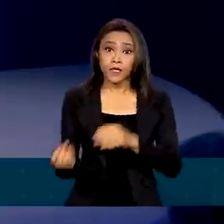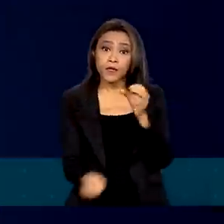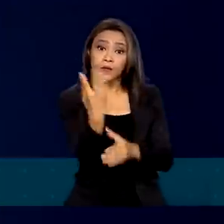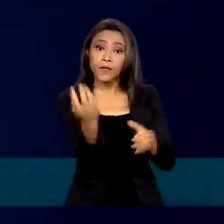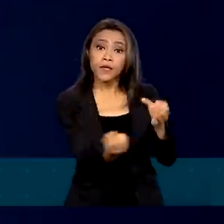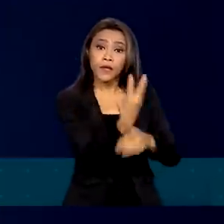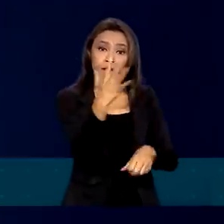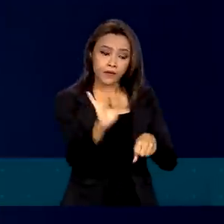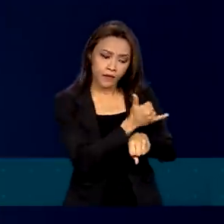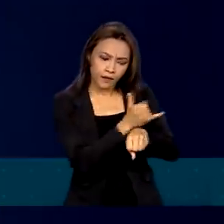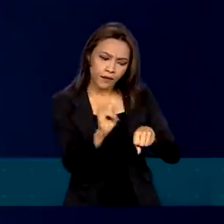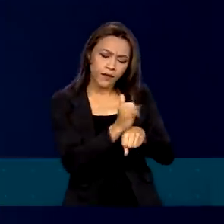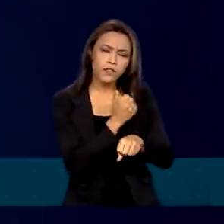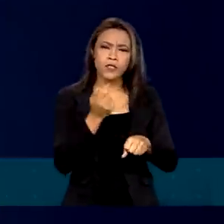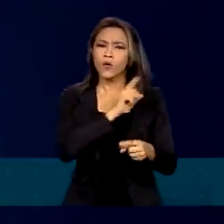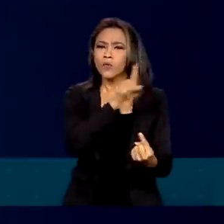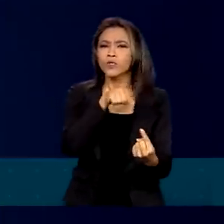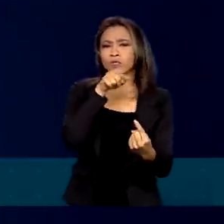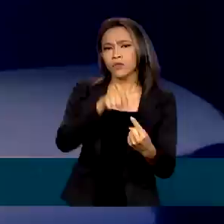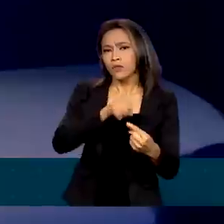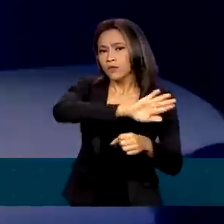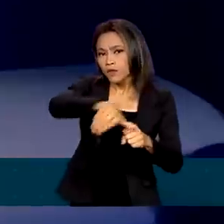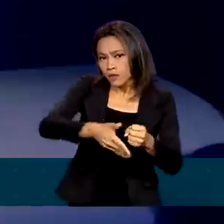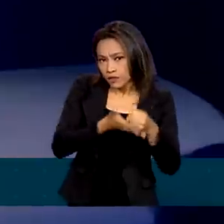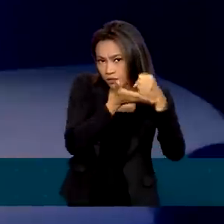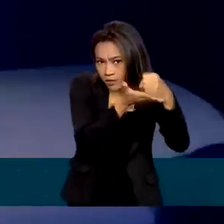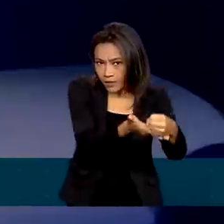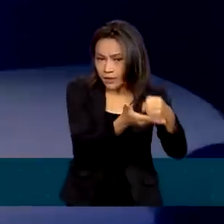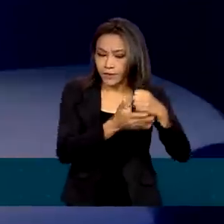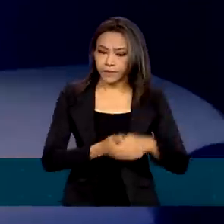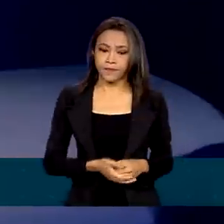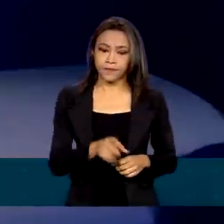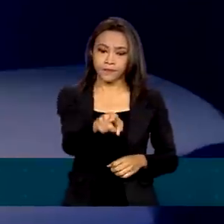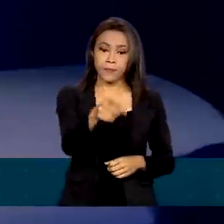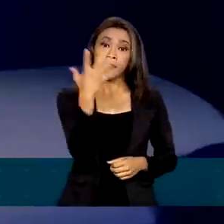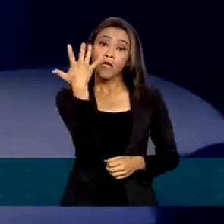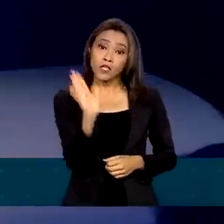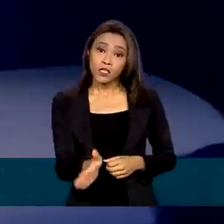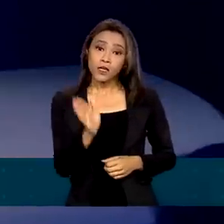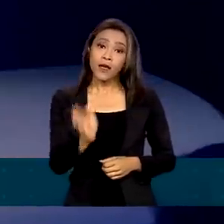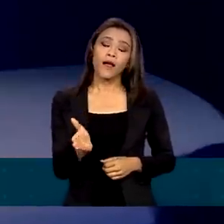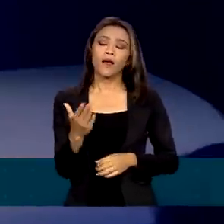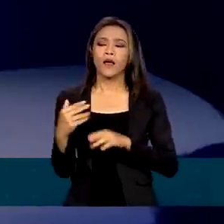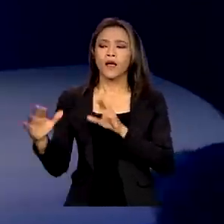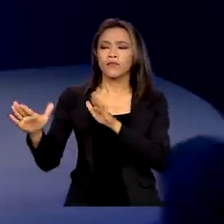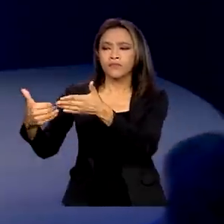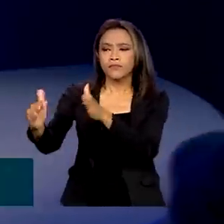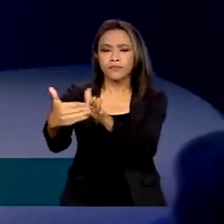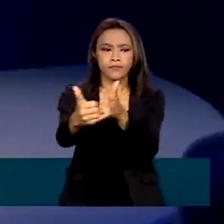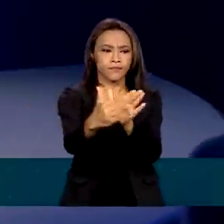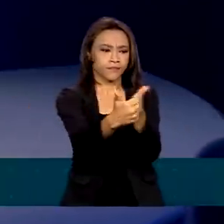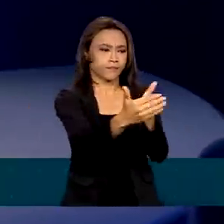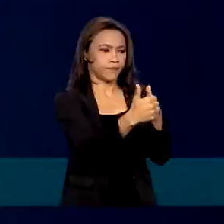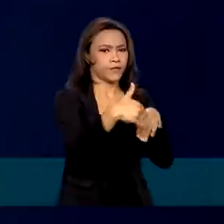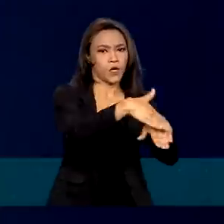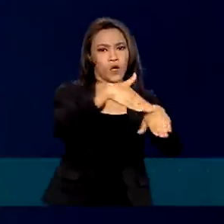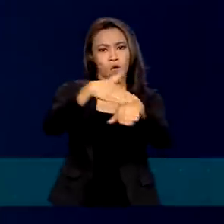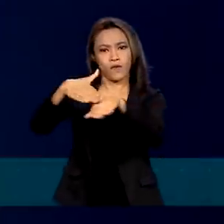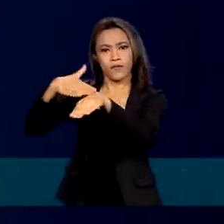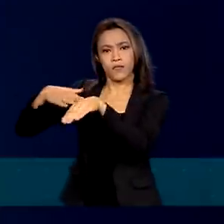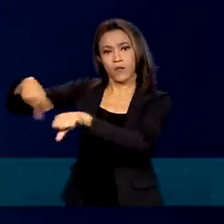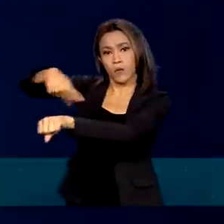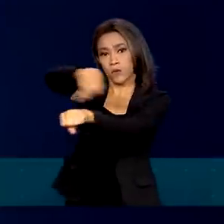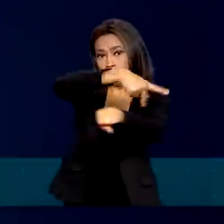economia com direcionamento sustentável. Já estamos em diálogos com os países megaflorestais